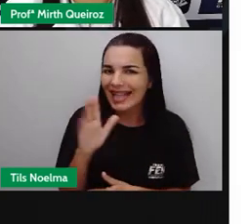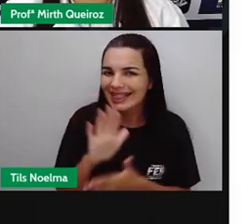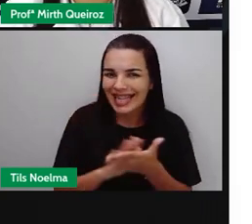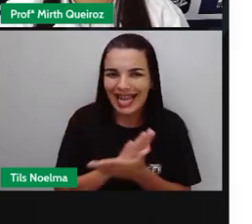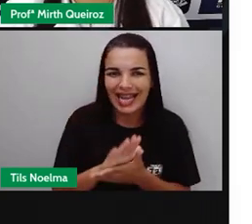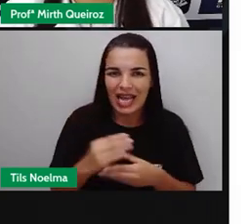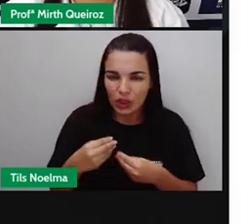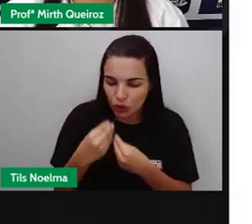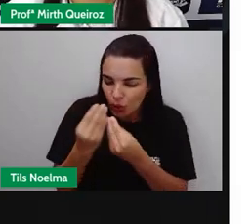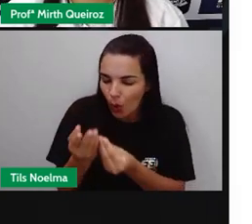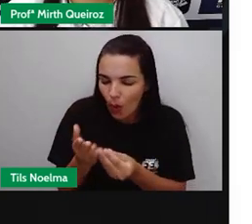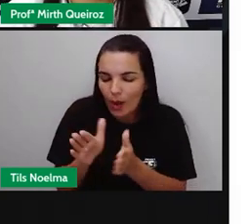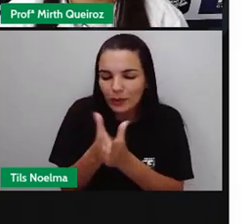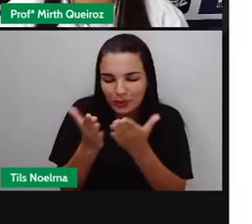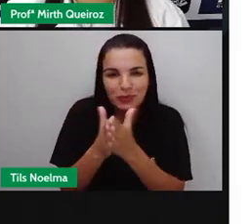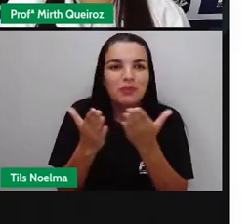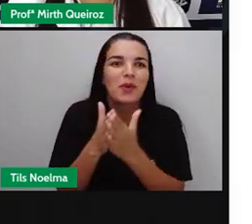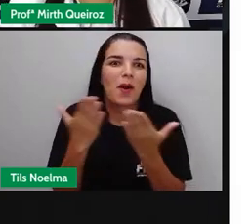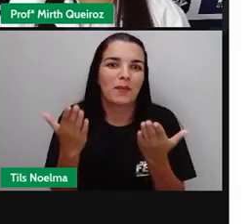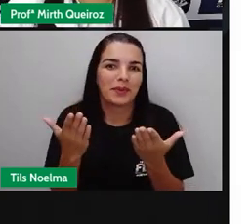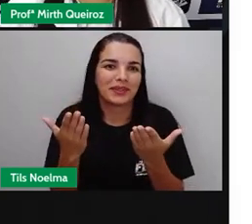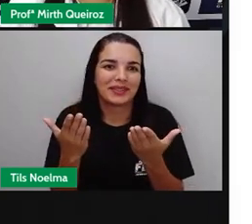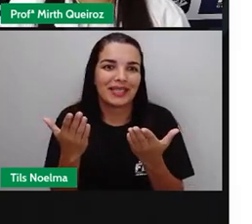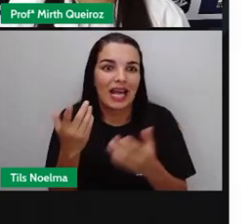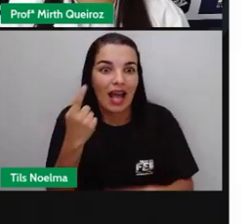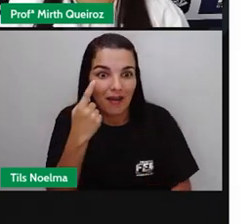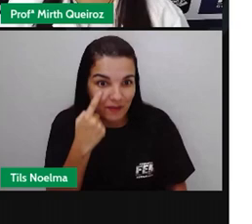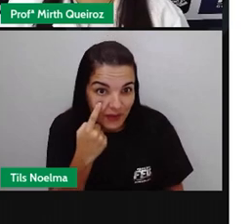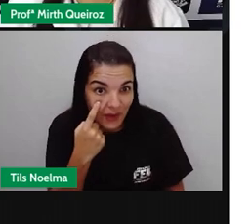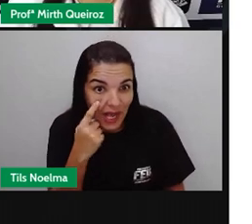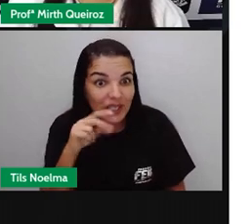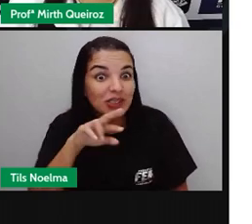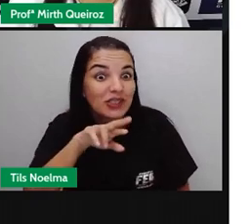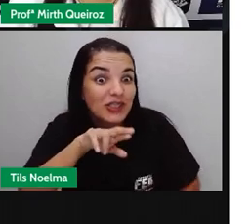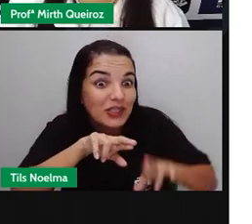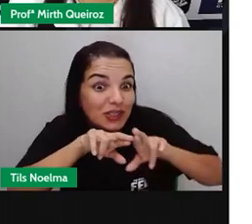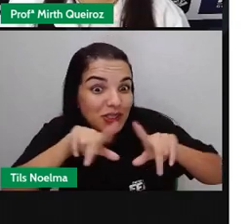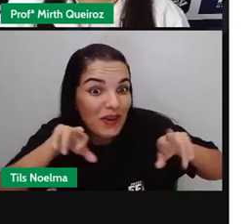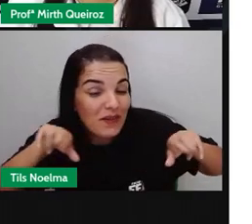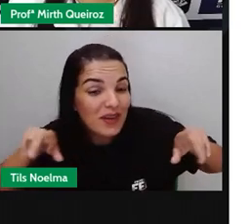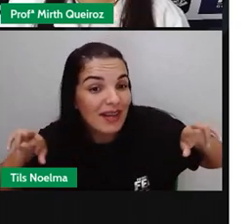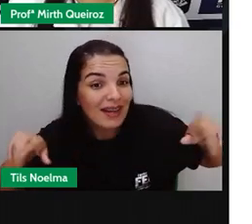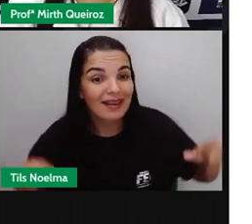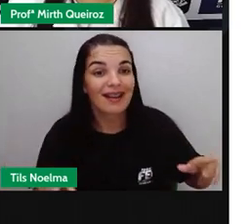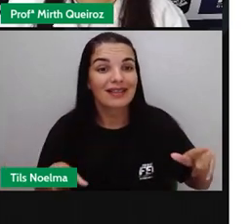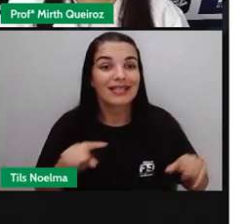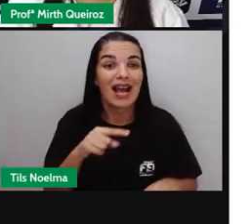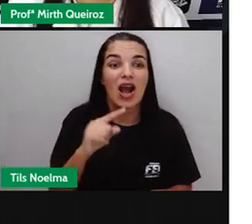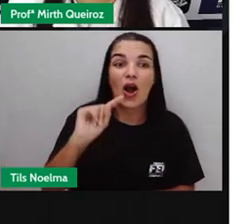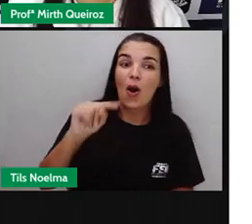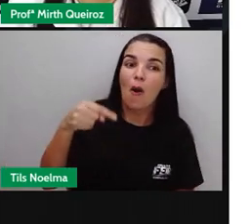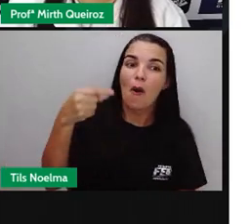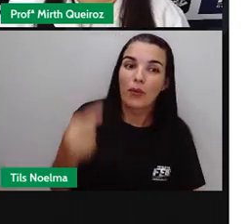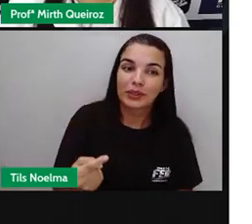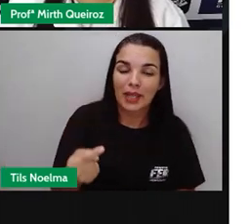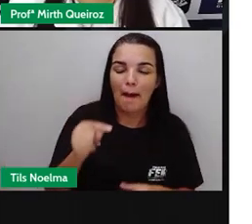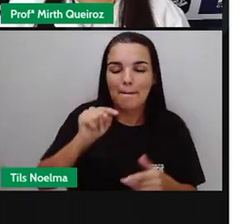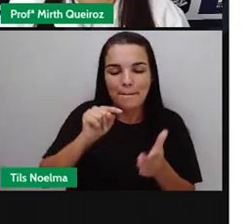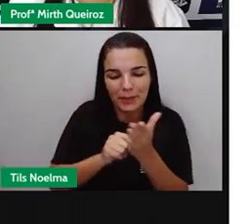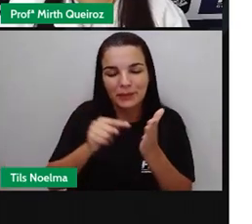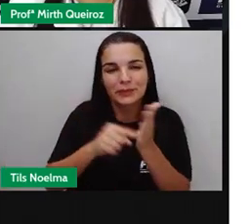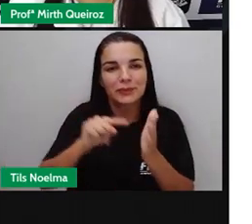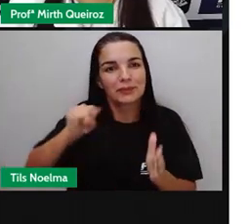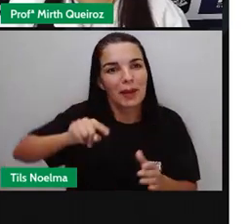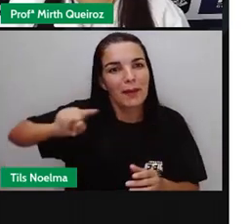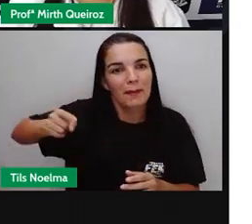Nada. Doa aos pobres. E aí foi outra pontuação aí que mudou